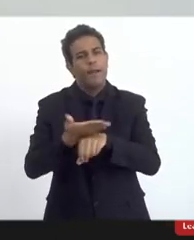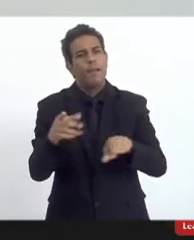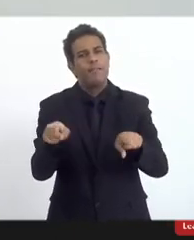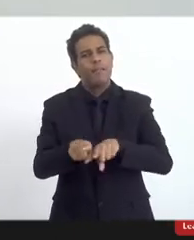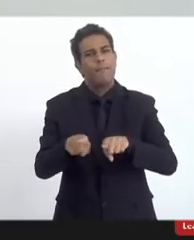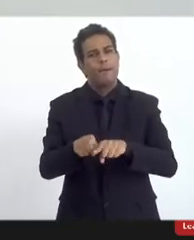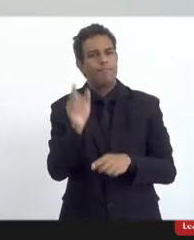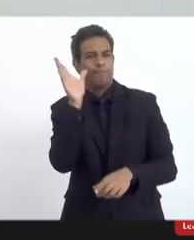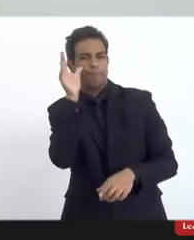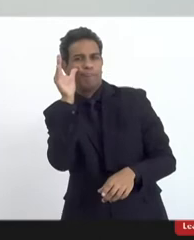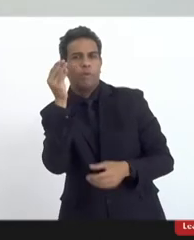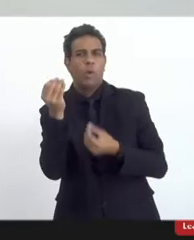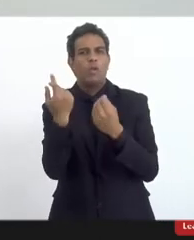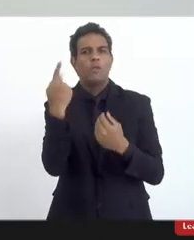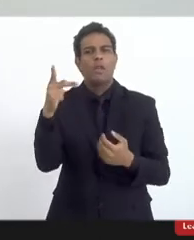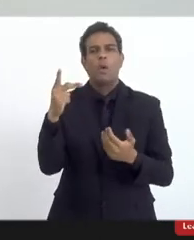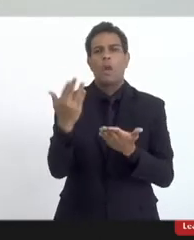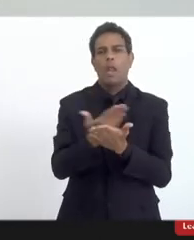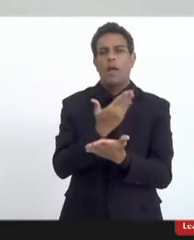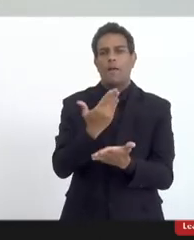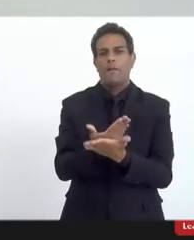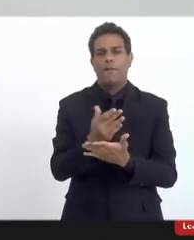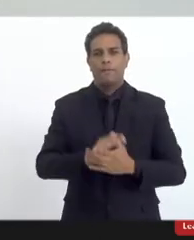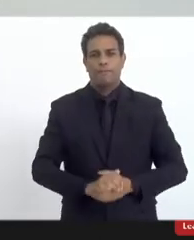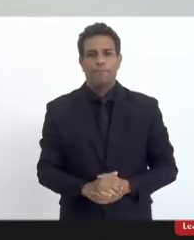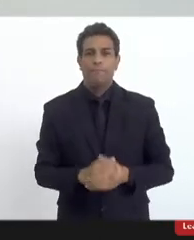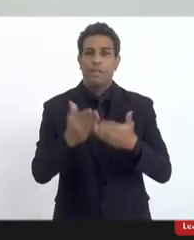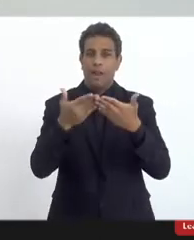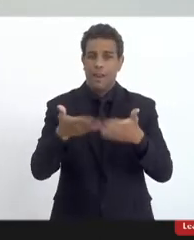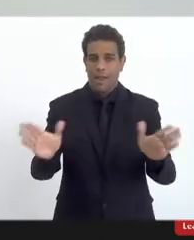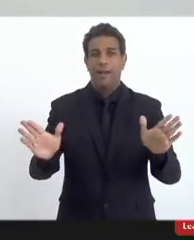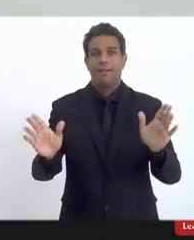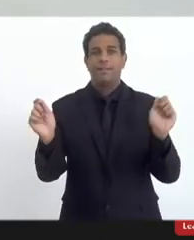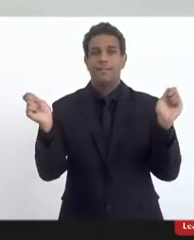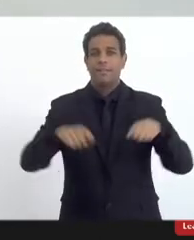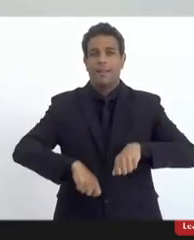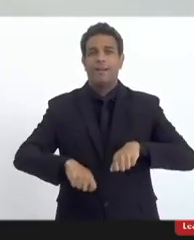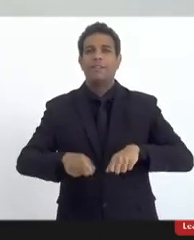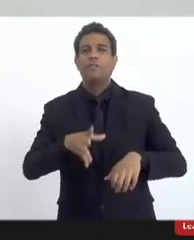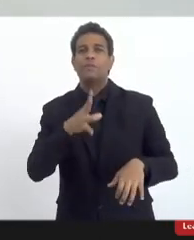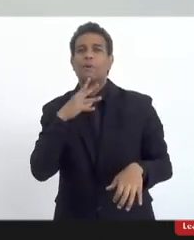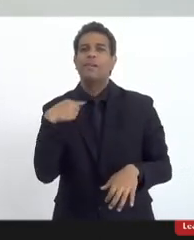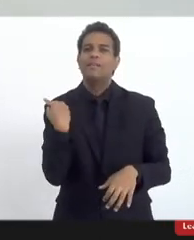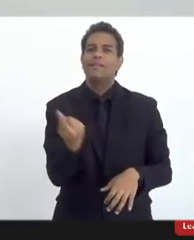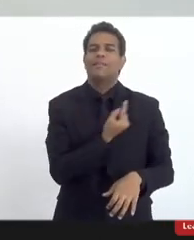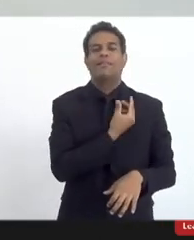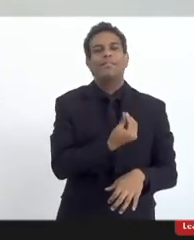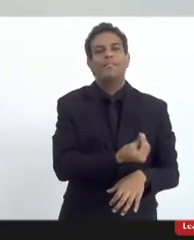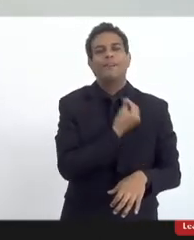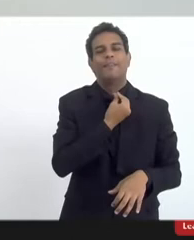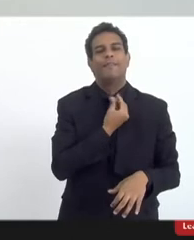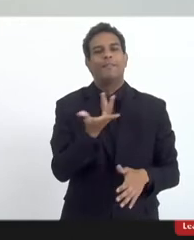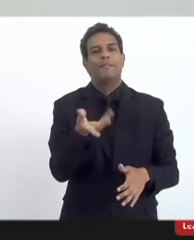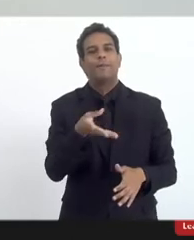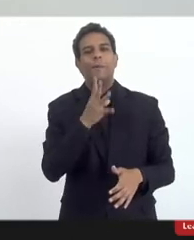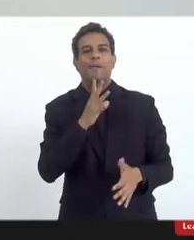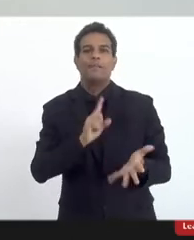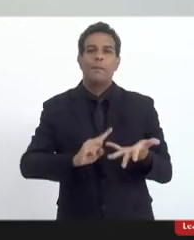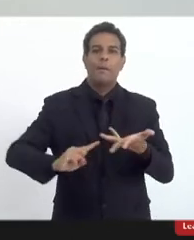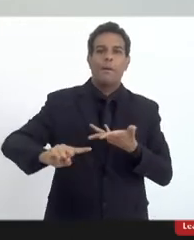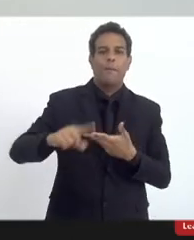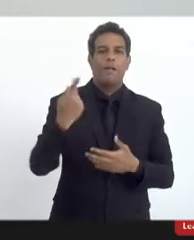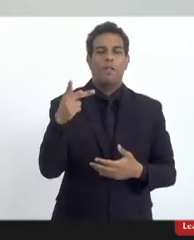estou curiosa para ler o seu livro, tá? Assim que lançar, faço questão de também adquirir e poder ler.